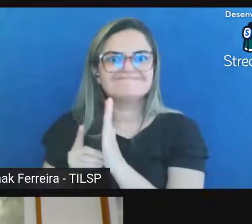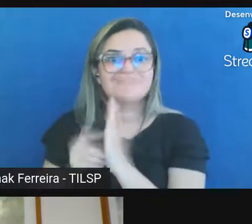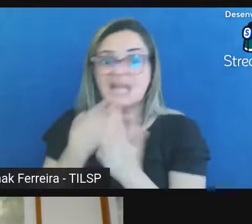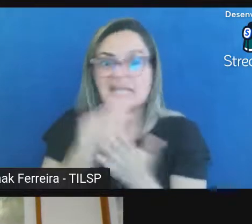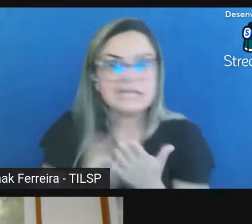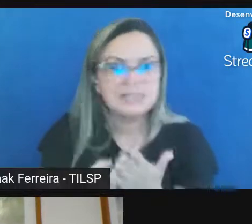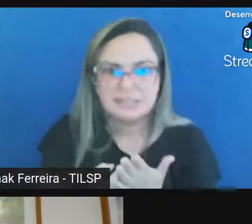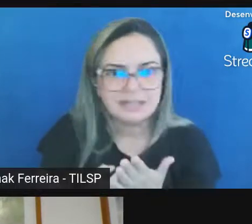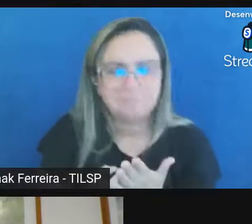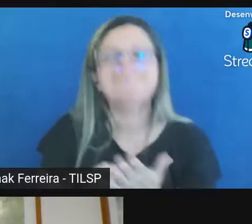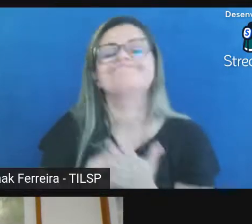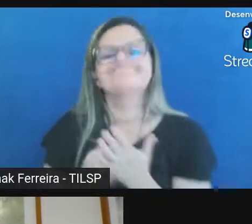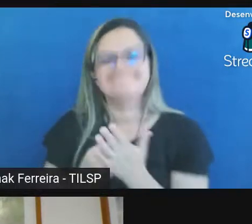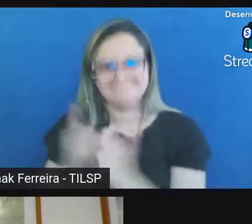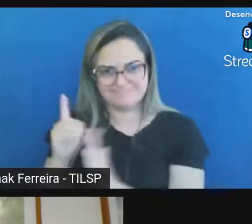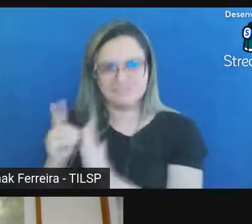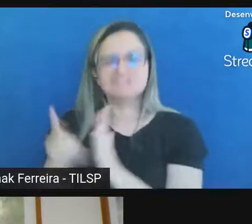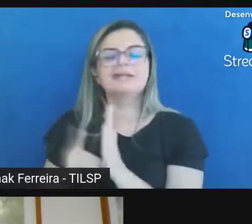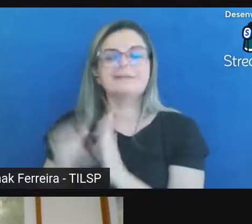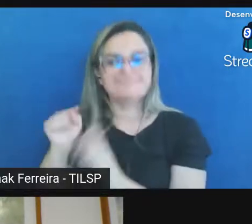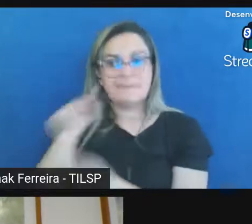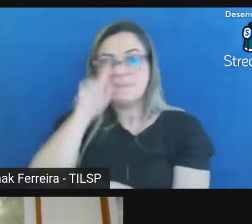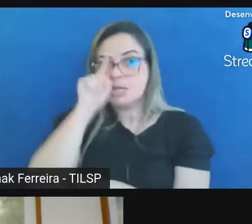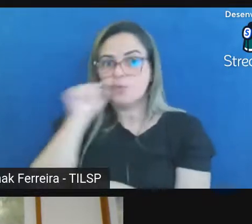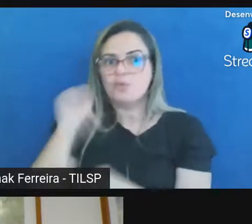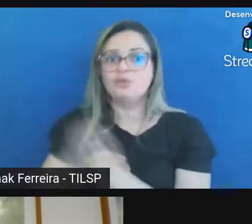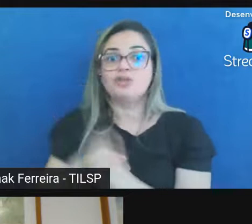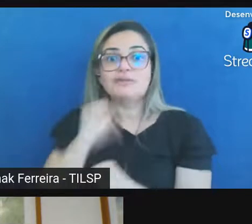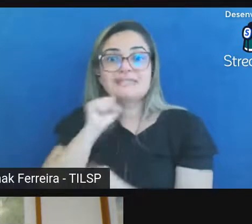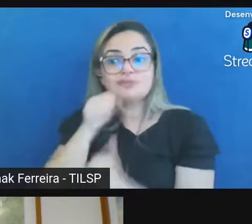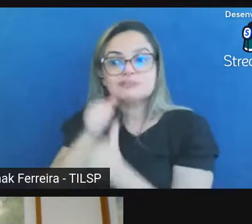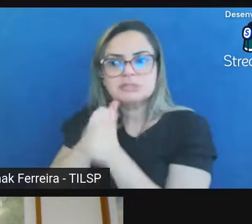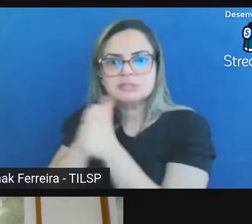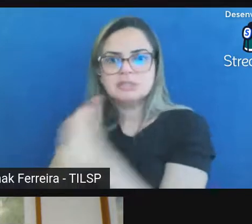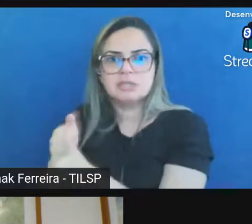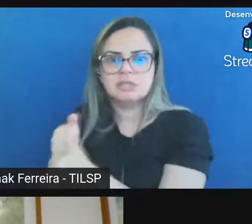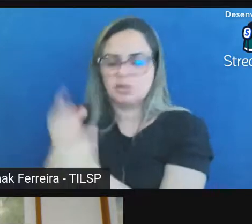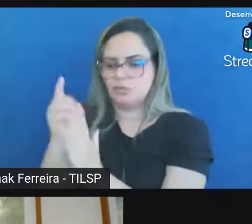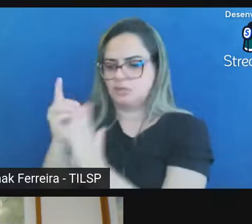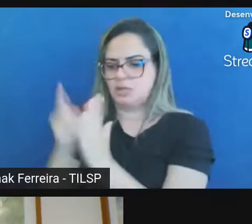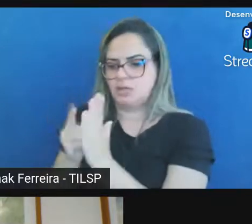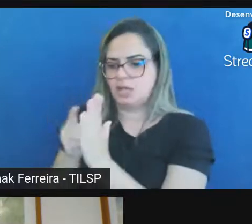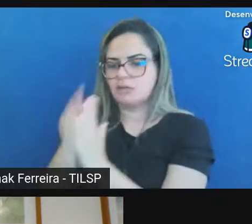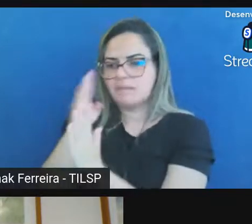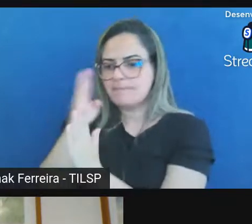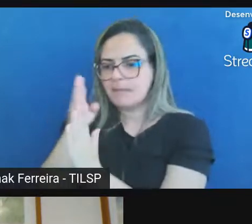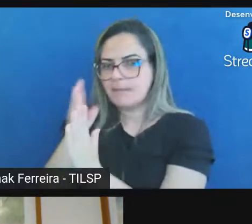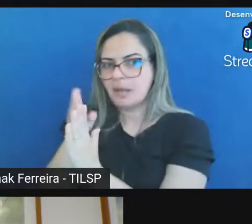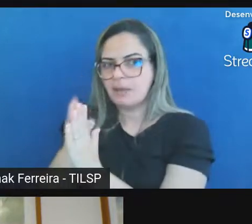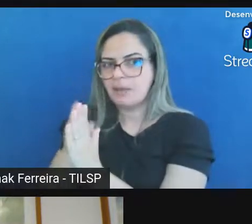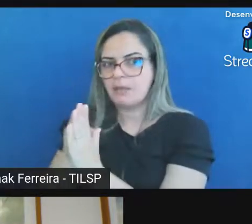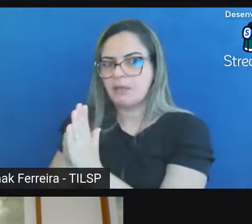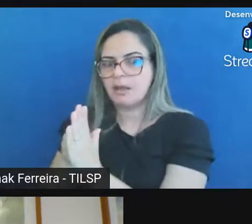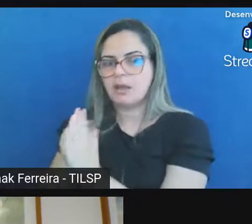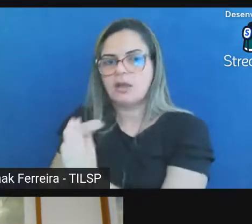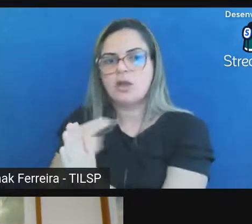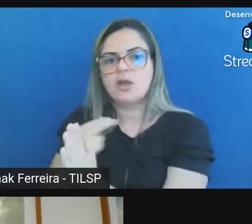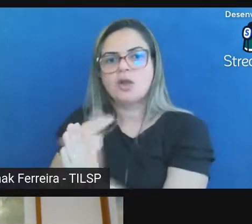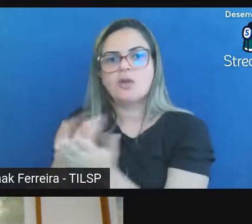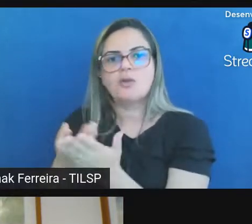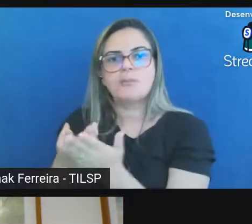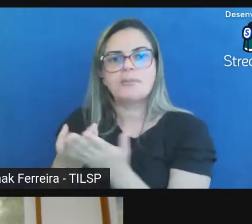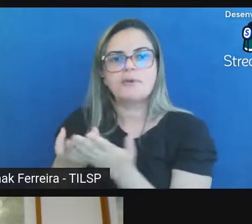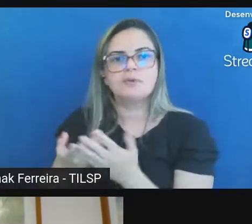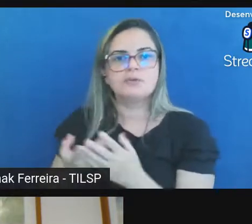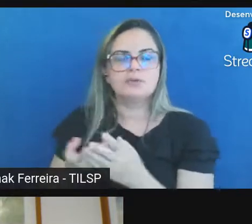decreto isso quer dizer que se eu seguir aquele decreto ao pé da letra e friamente eu posso não está fazendo nada de